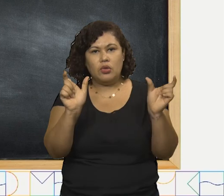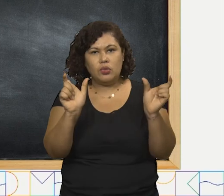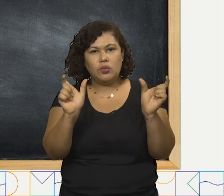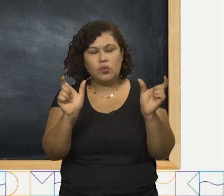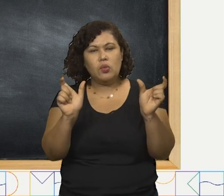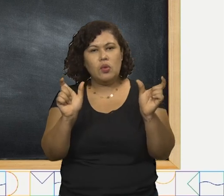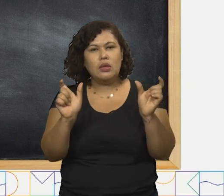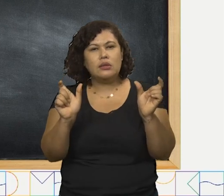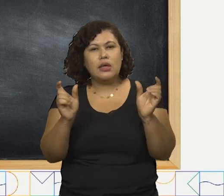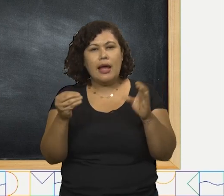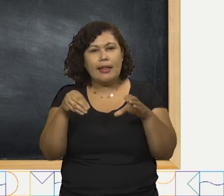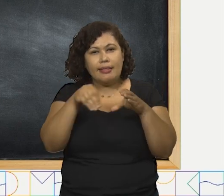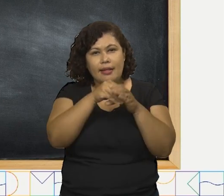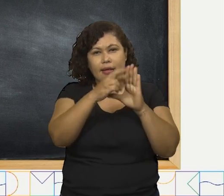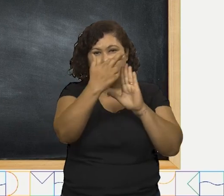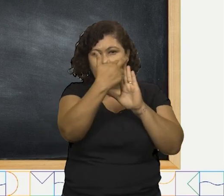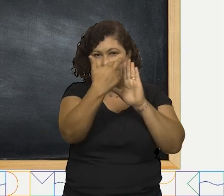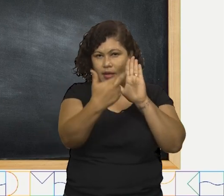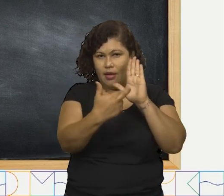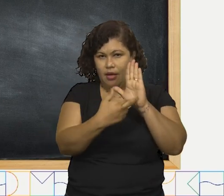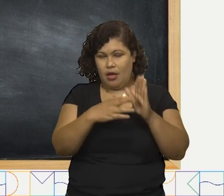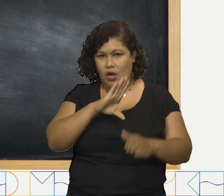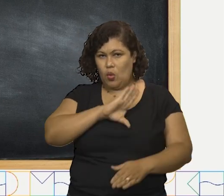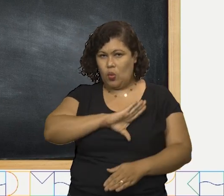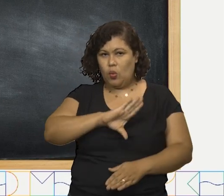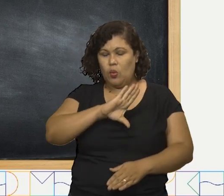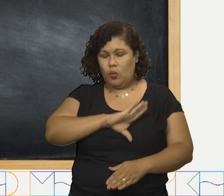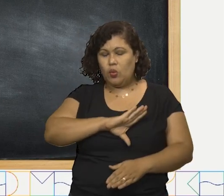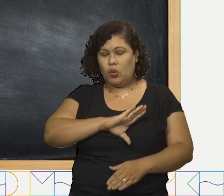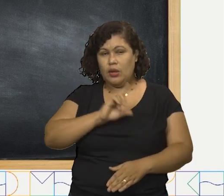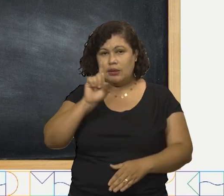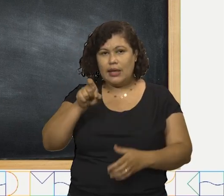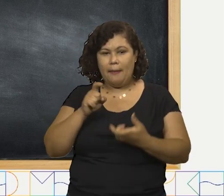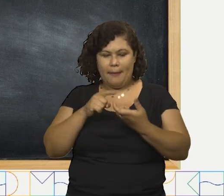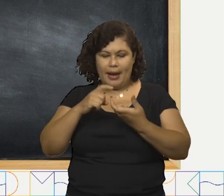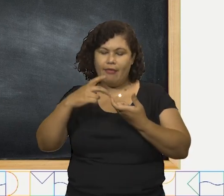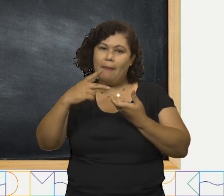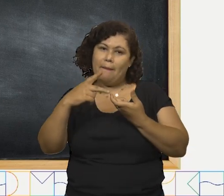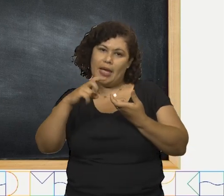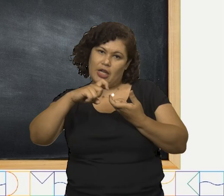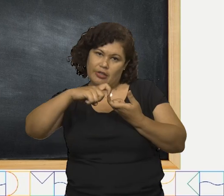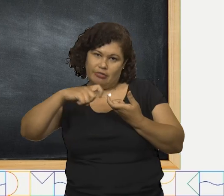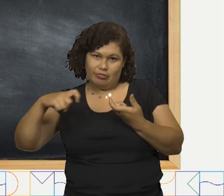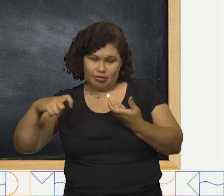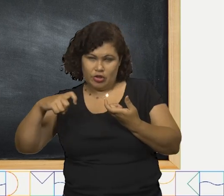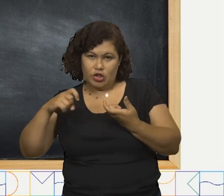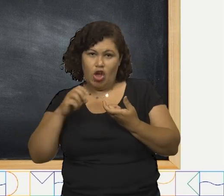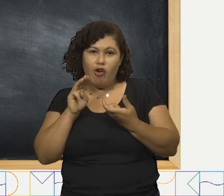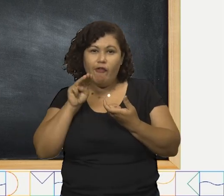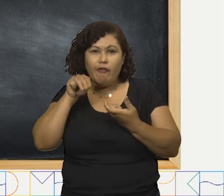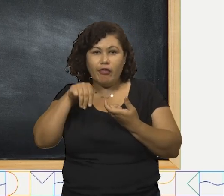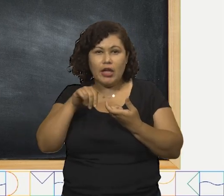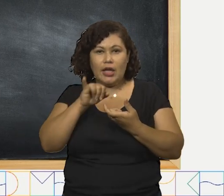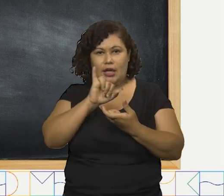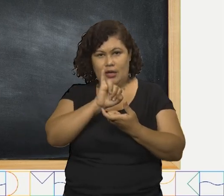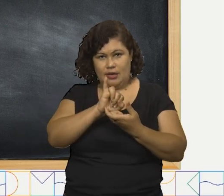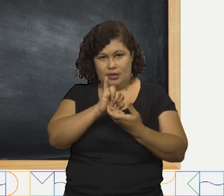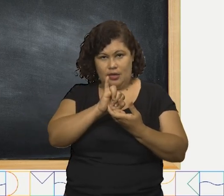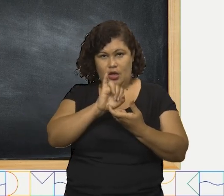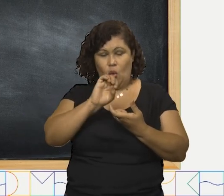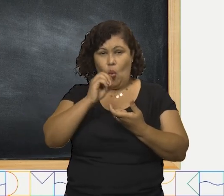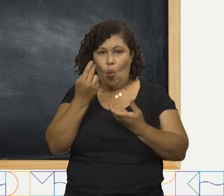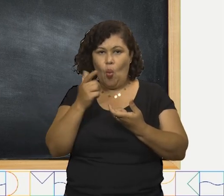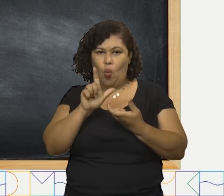você aprendeu na aula de hoje que as paroxítonas terminadas em I